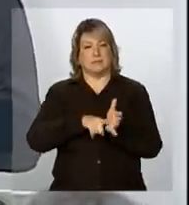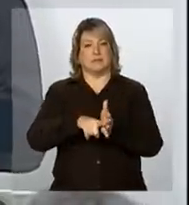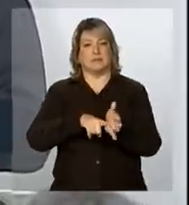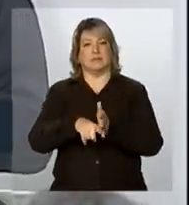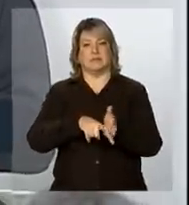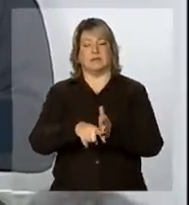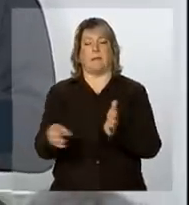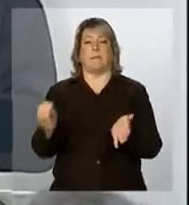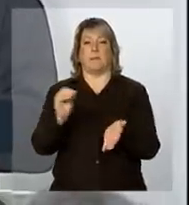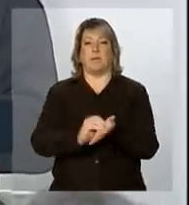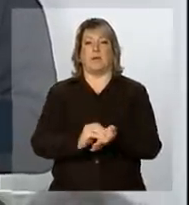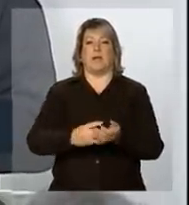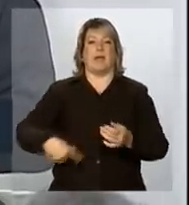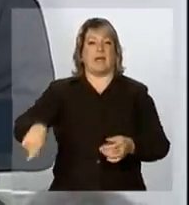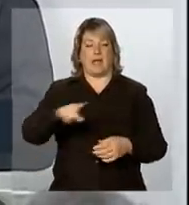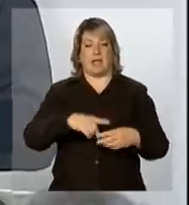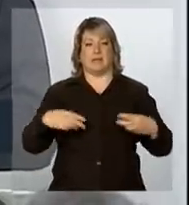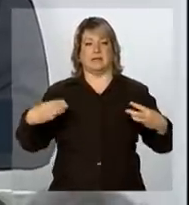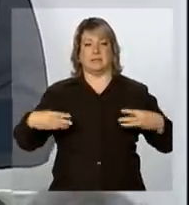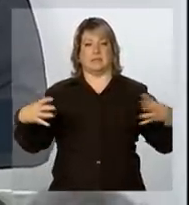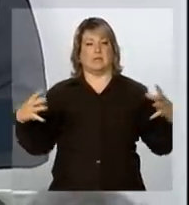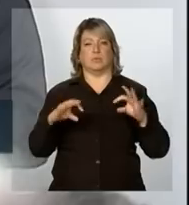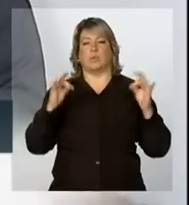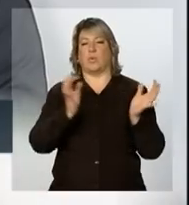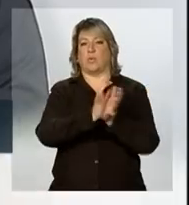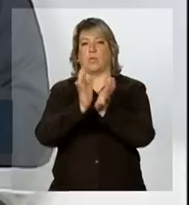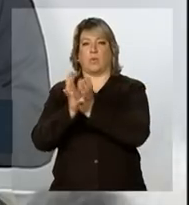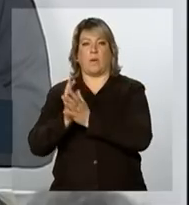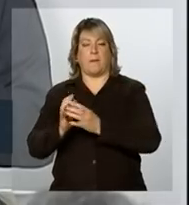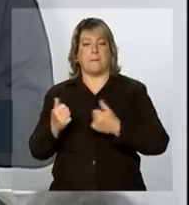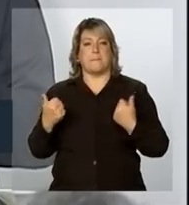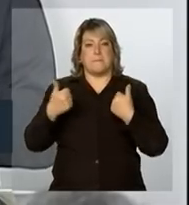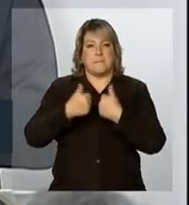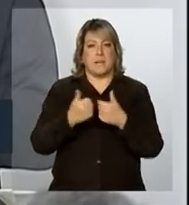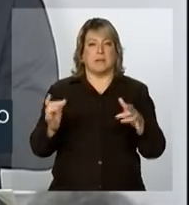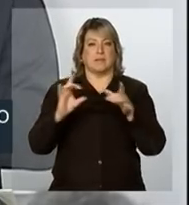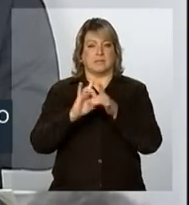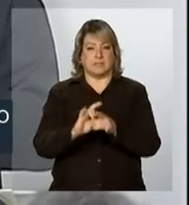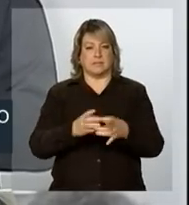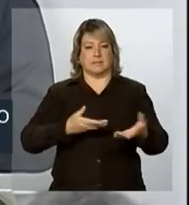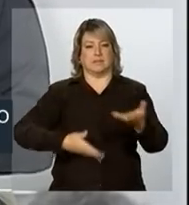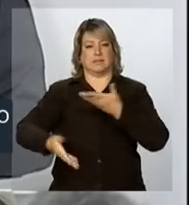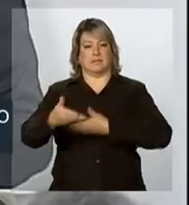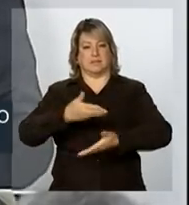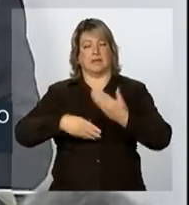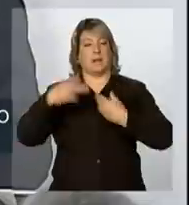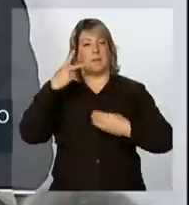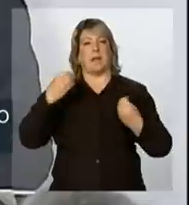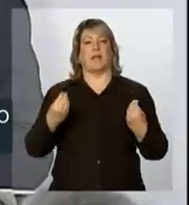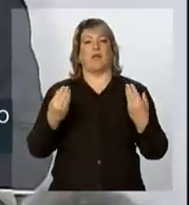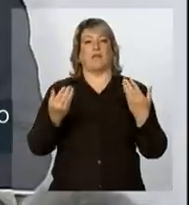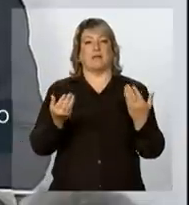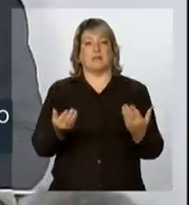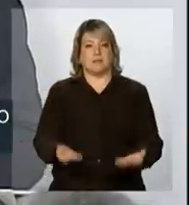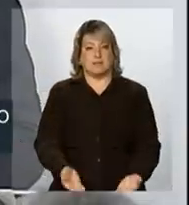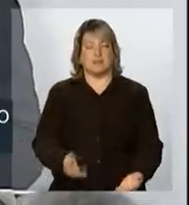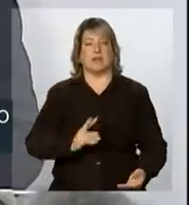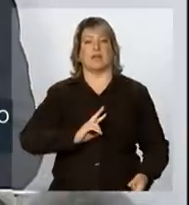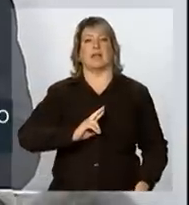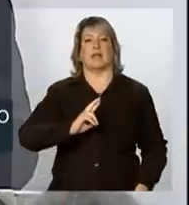essas instituições todas mais próximas, integradas e articuladas para oferecer as